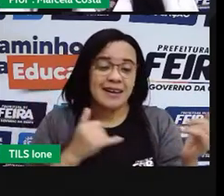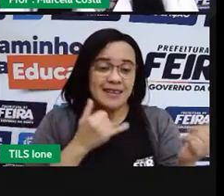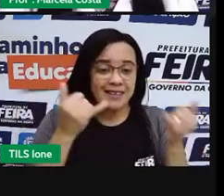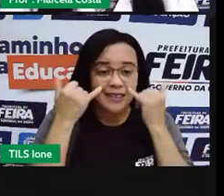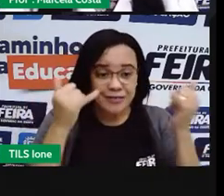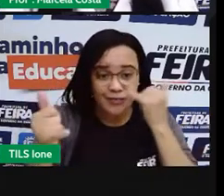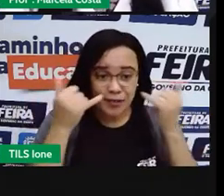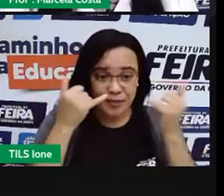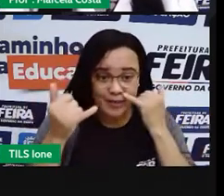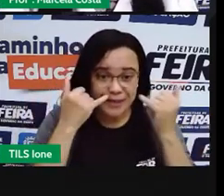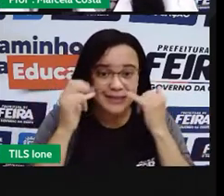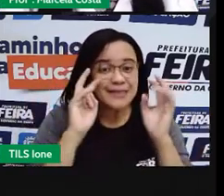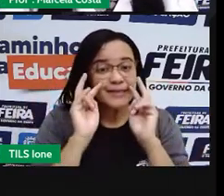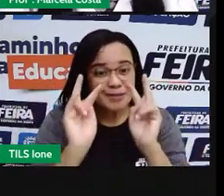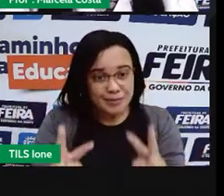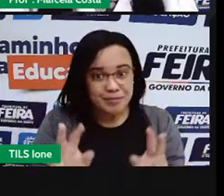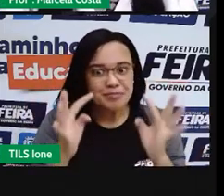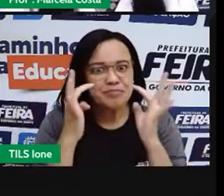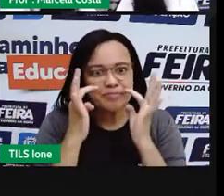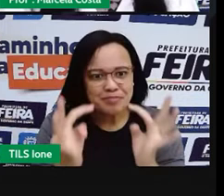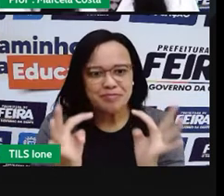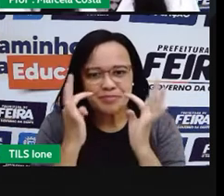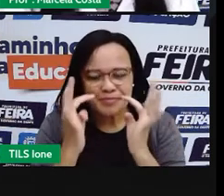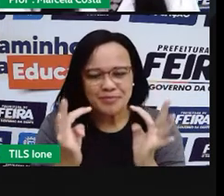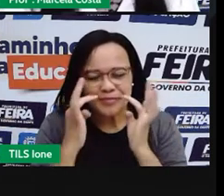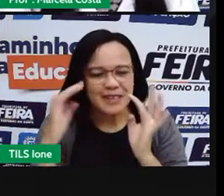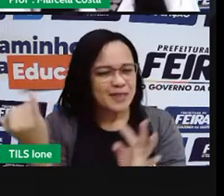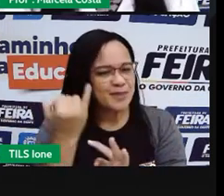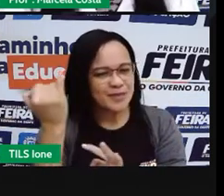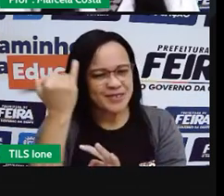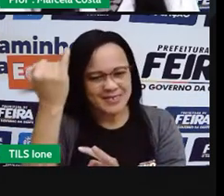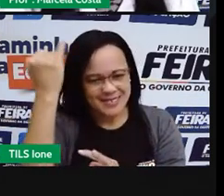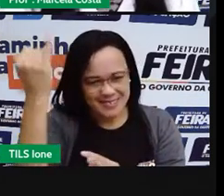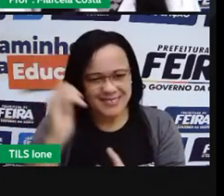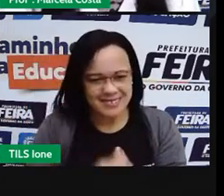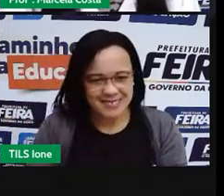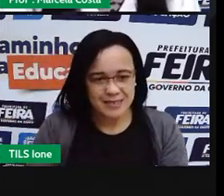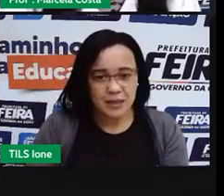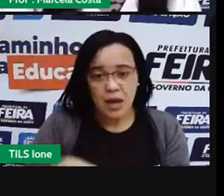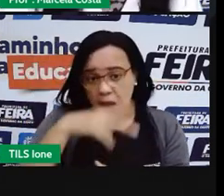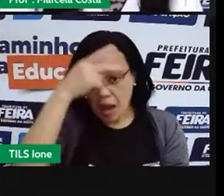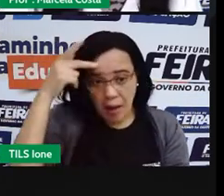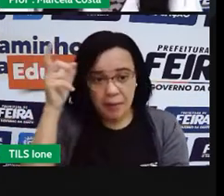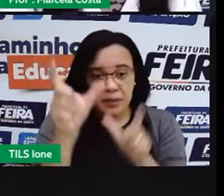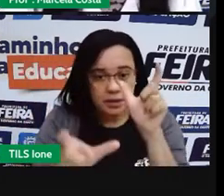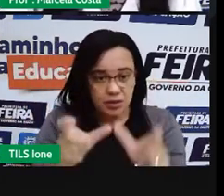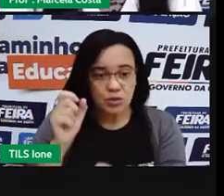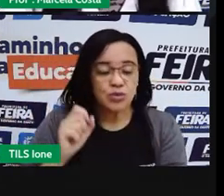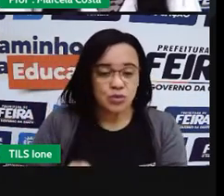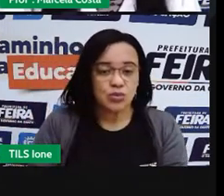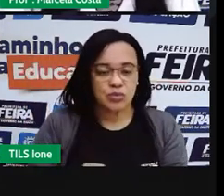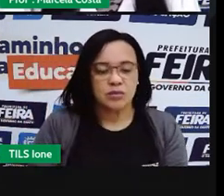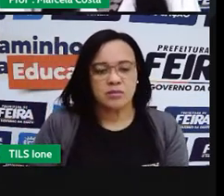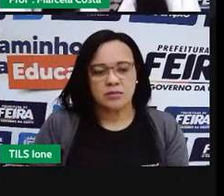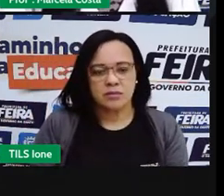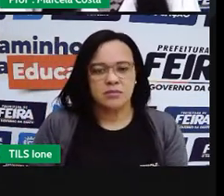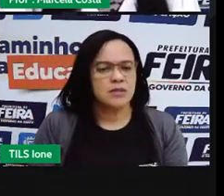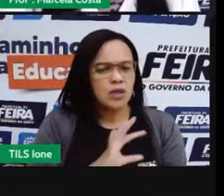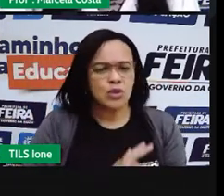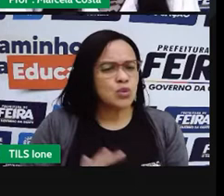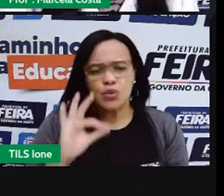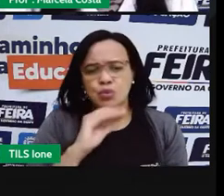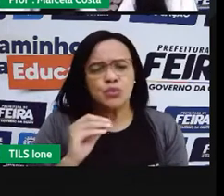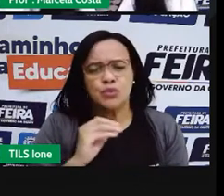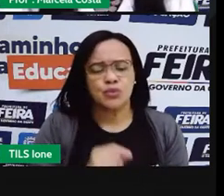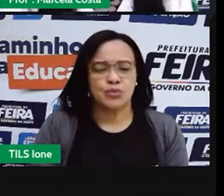do cliente. O seu responsável, né? Da pessoa que está cadastrada. E um dado de consumo, de